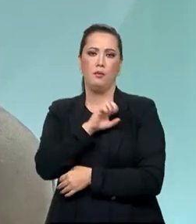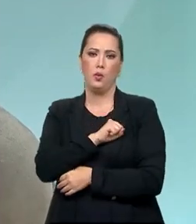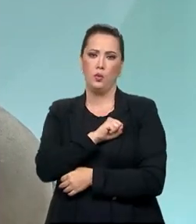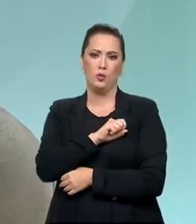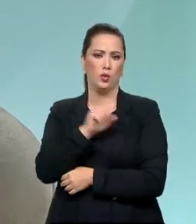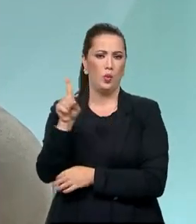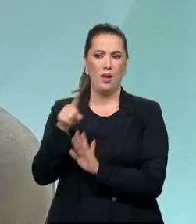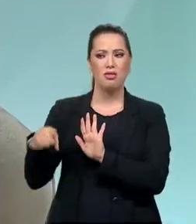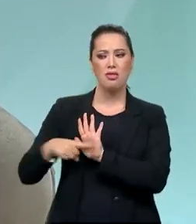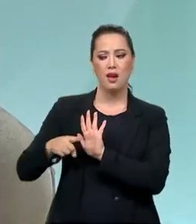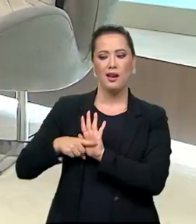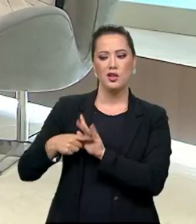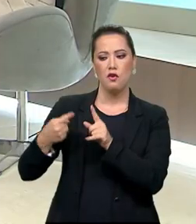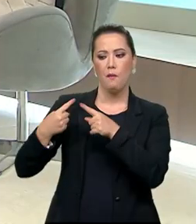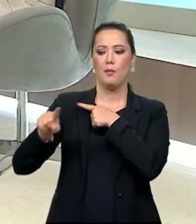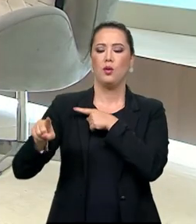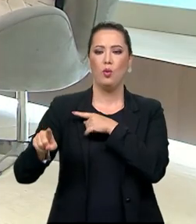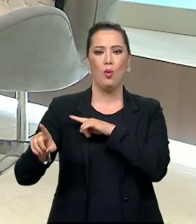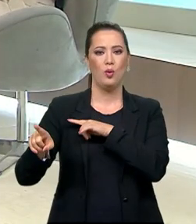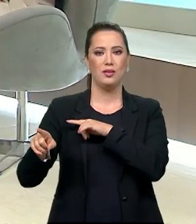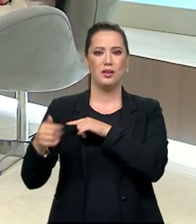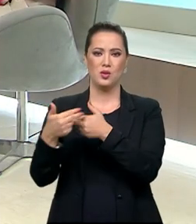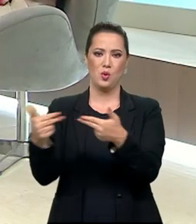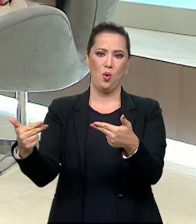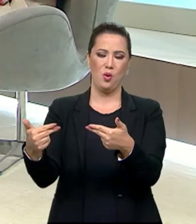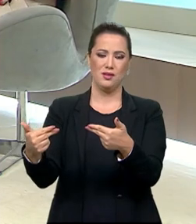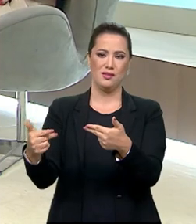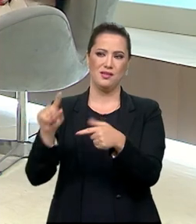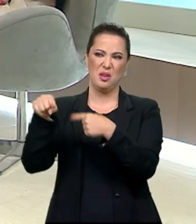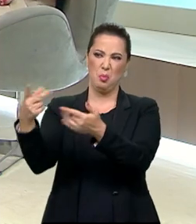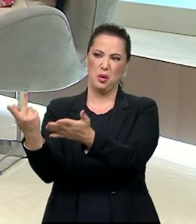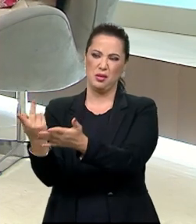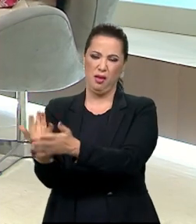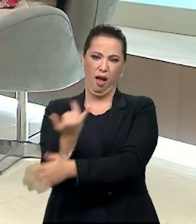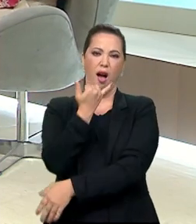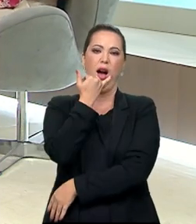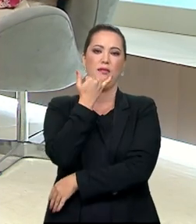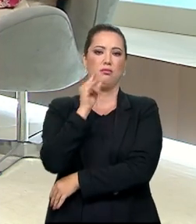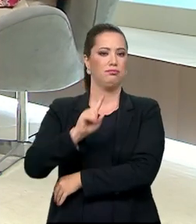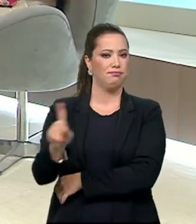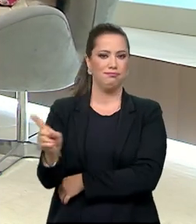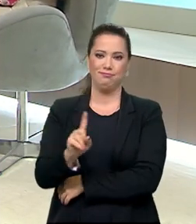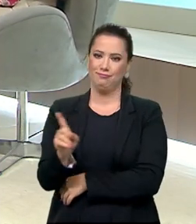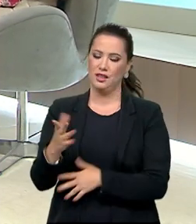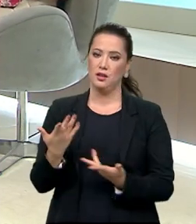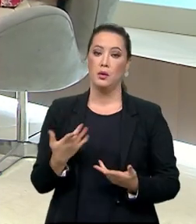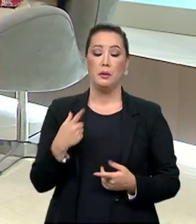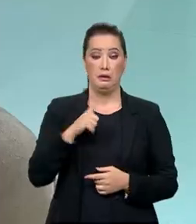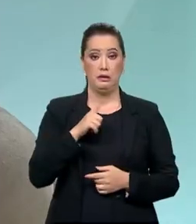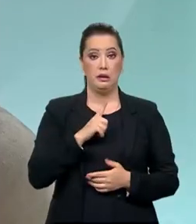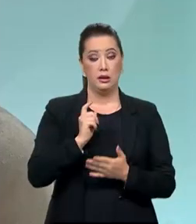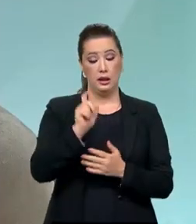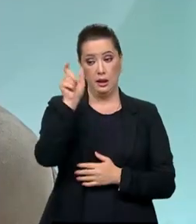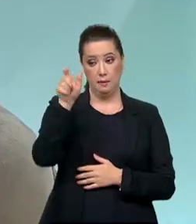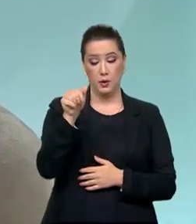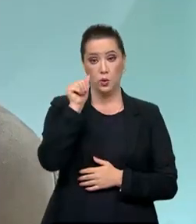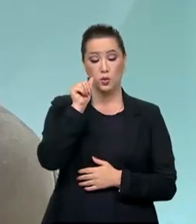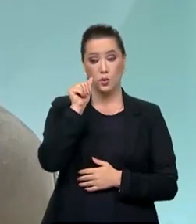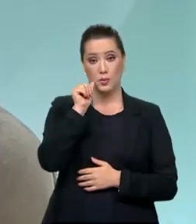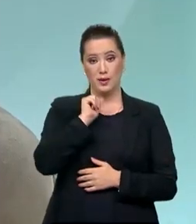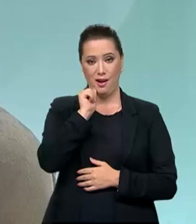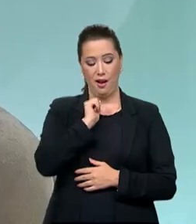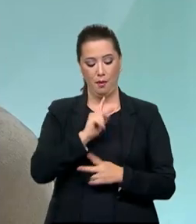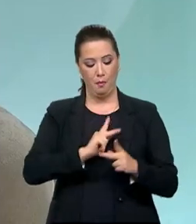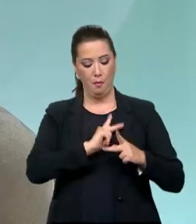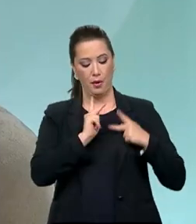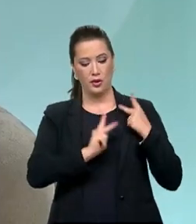negativa de combater o que deu errado na família. Tem a Adélia Prado, eu acho muito interessante essa poetisa,